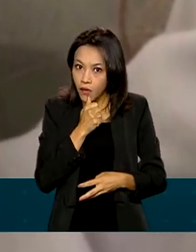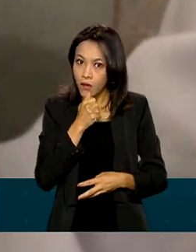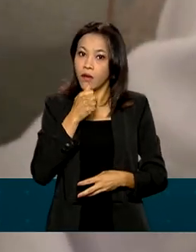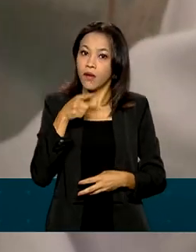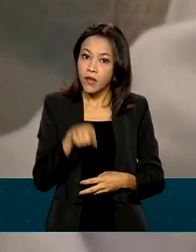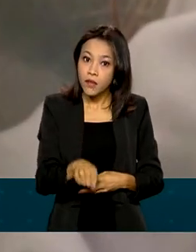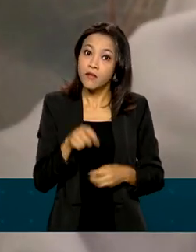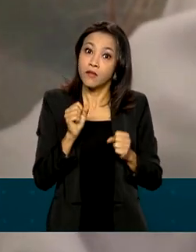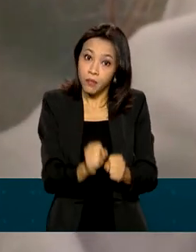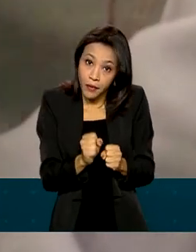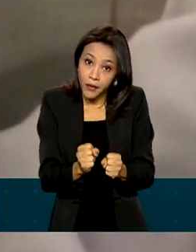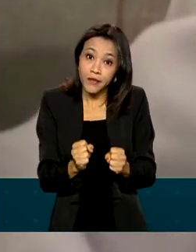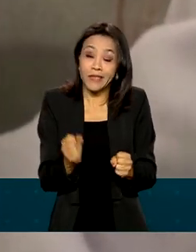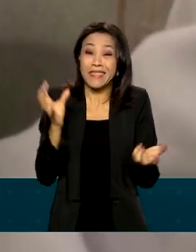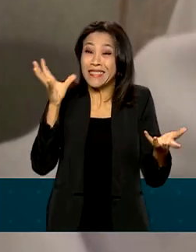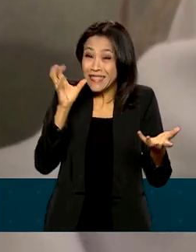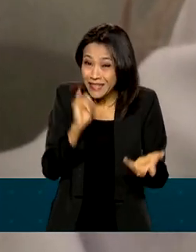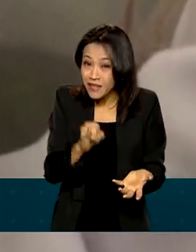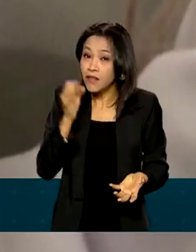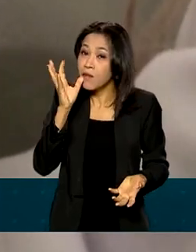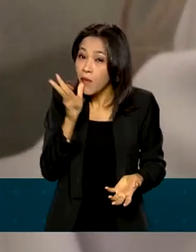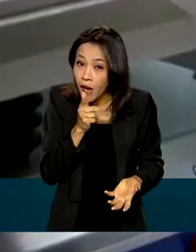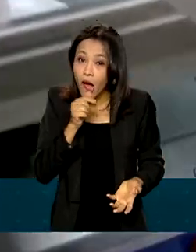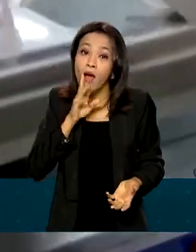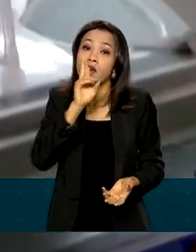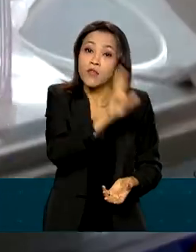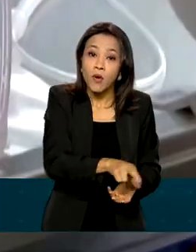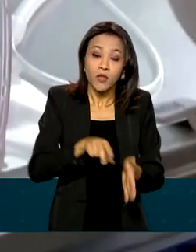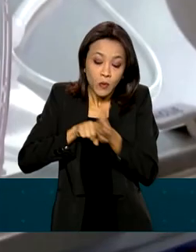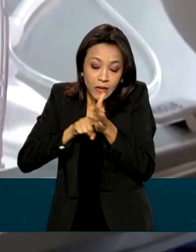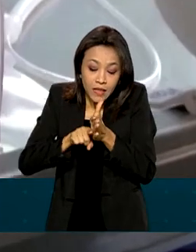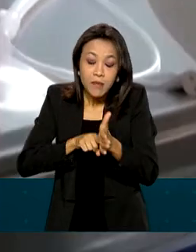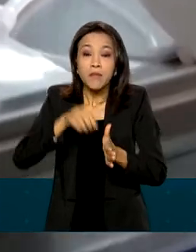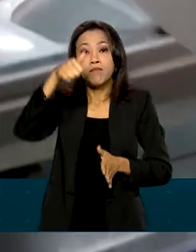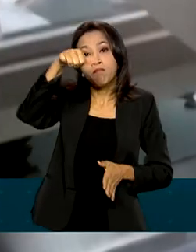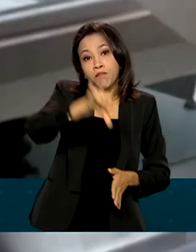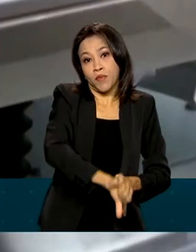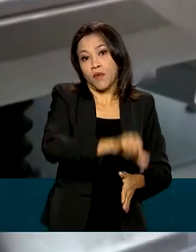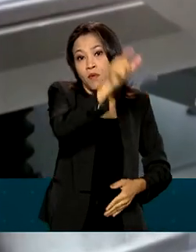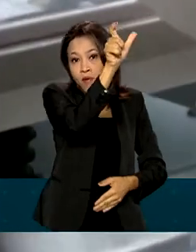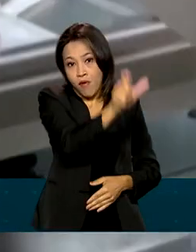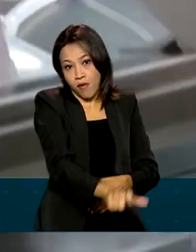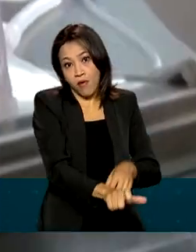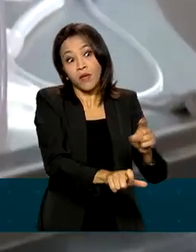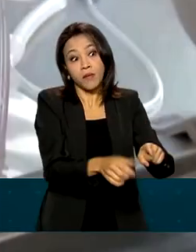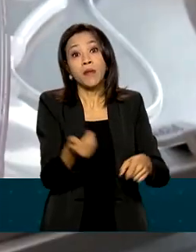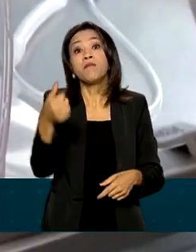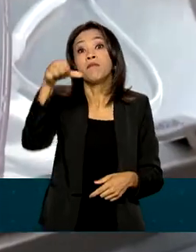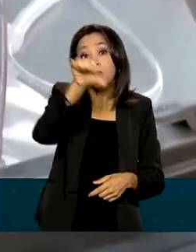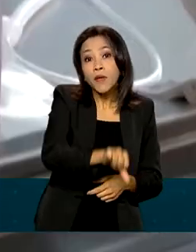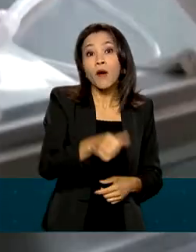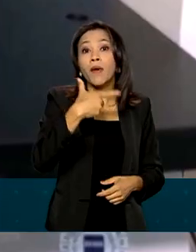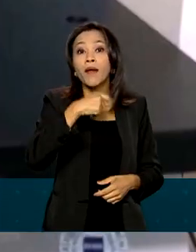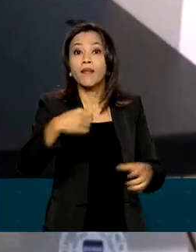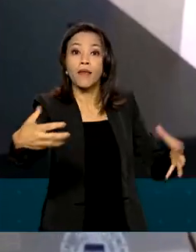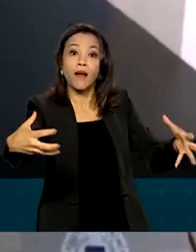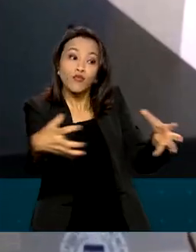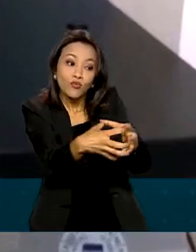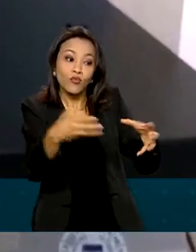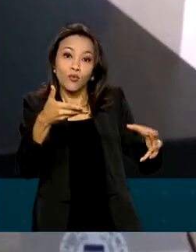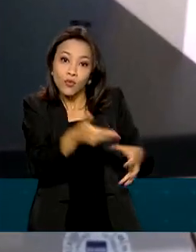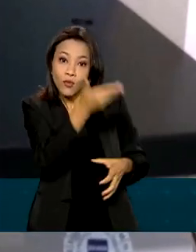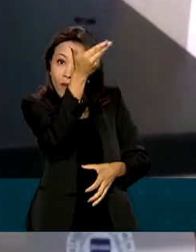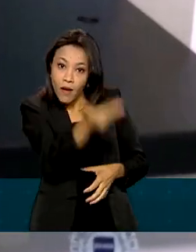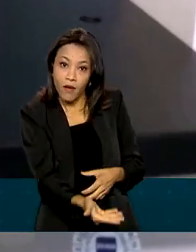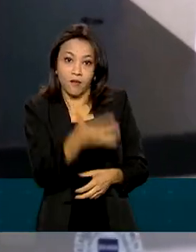oferece para o paciente. Quanto mais demora, pior é para a saúde do paciente e para quem está ao redor, que pode ser contaminado também com a varíola dos macacos.